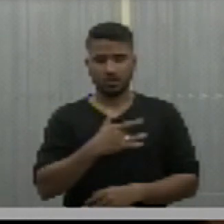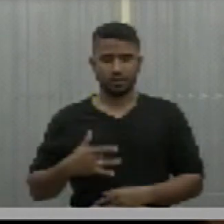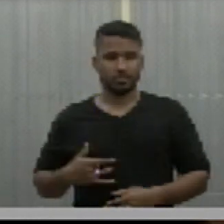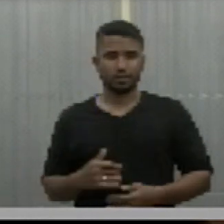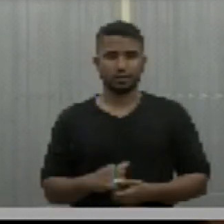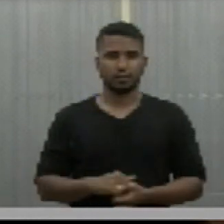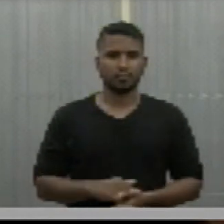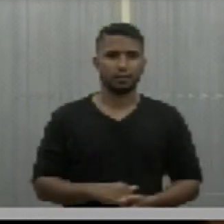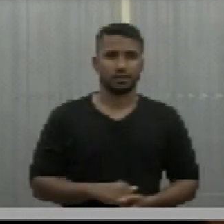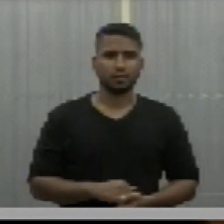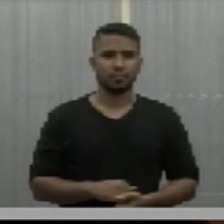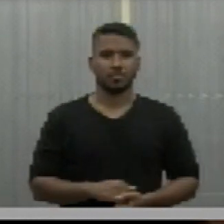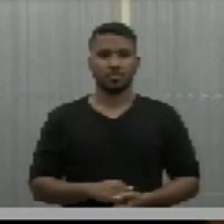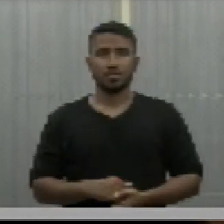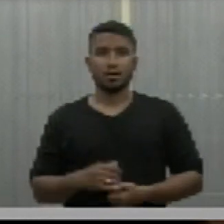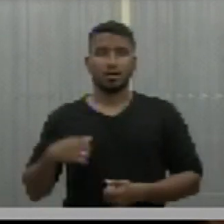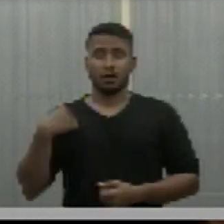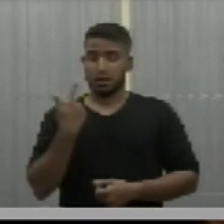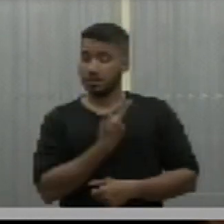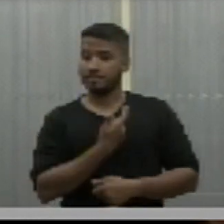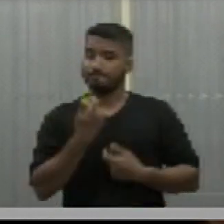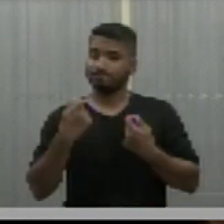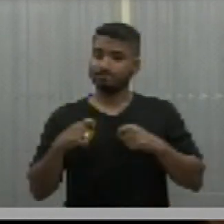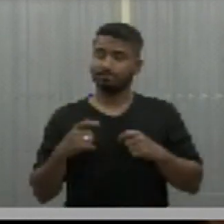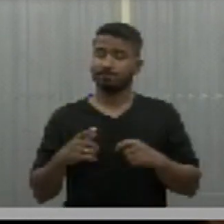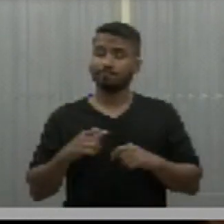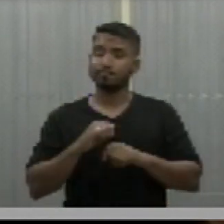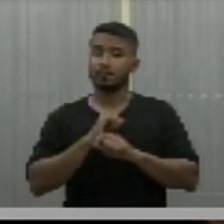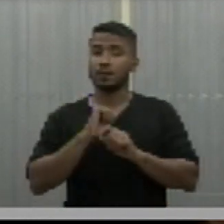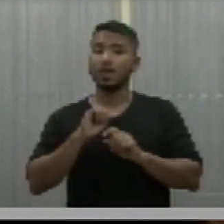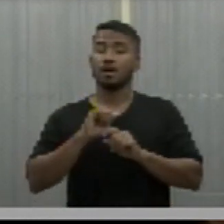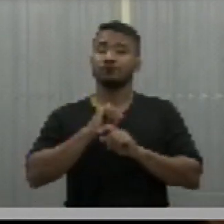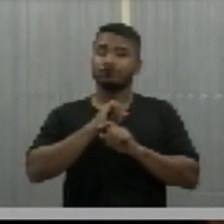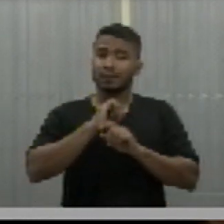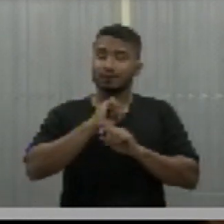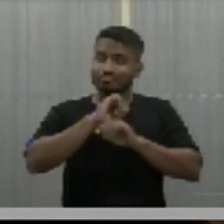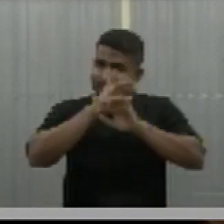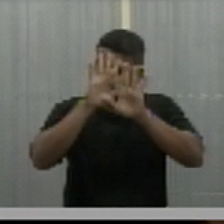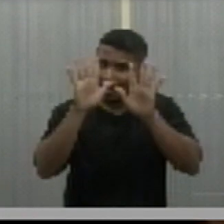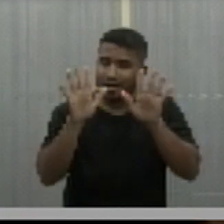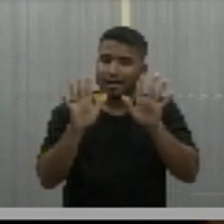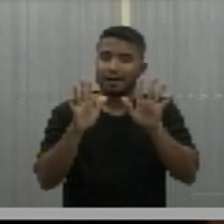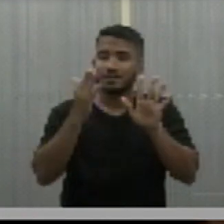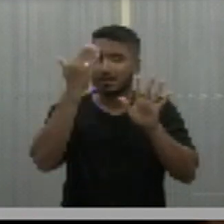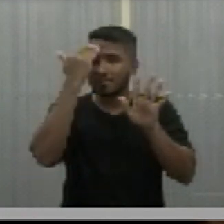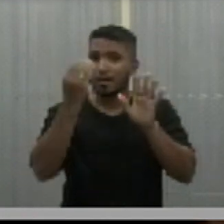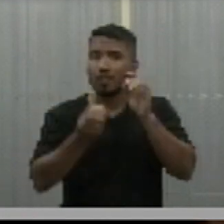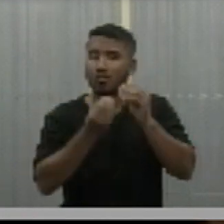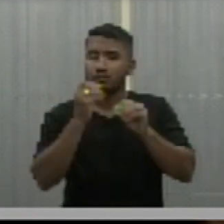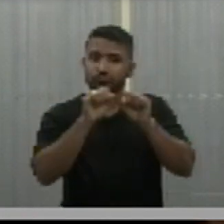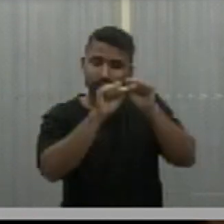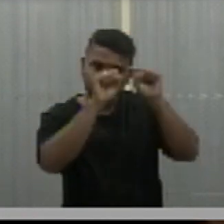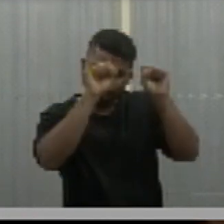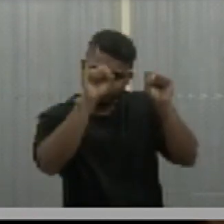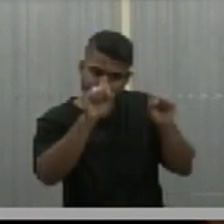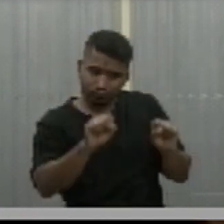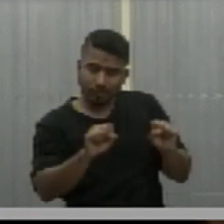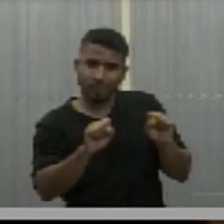E nós precisamos deixar clara como funciona o sistema de regulação